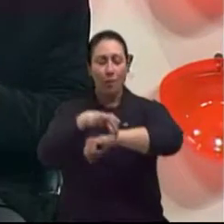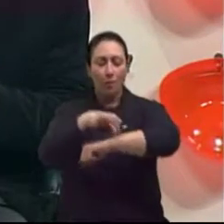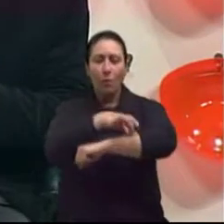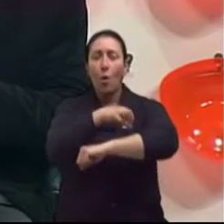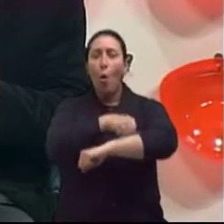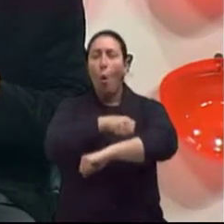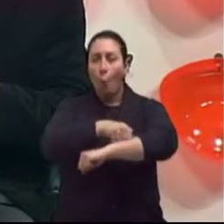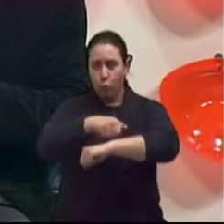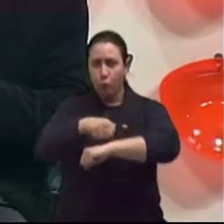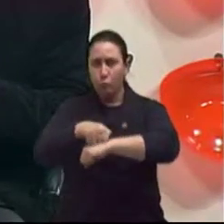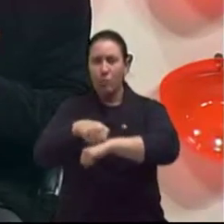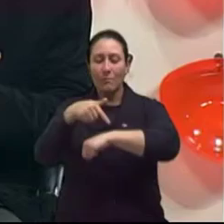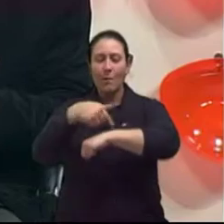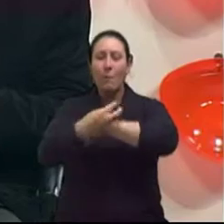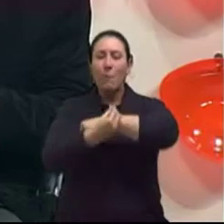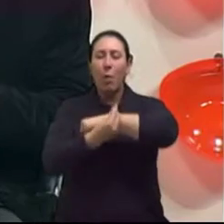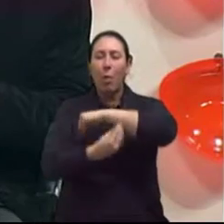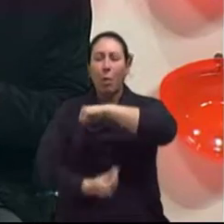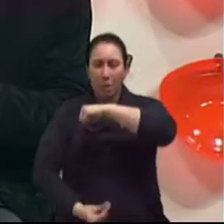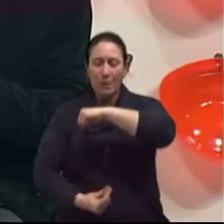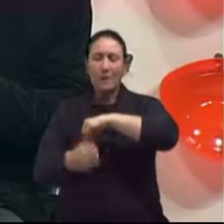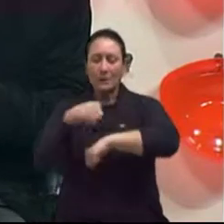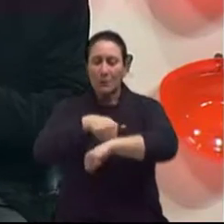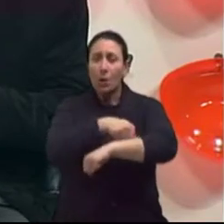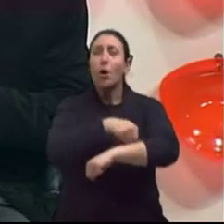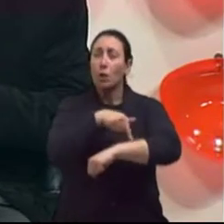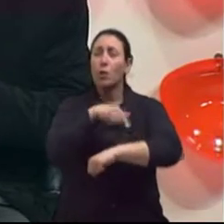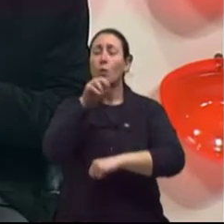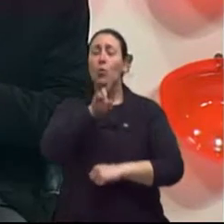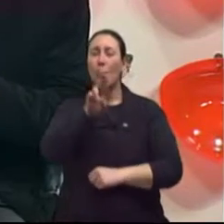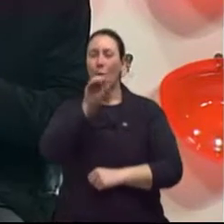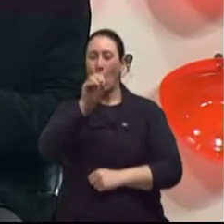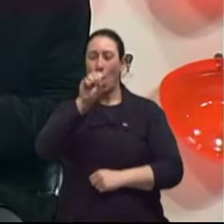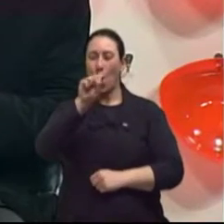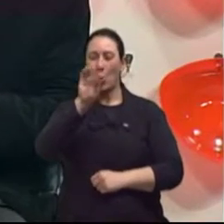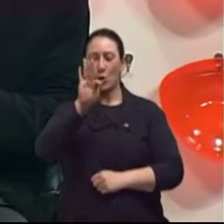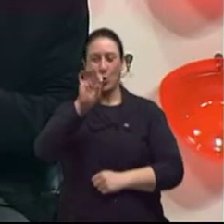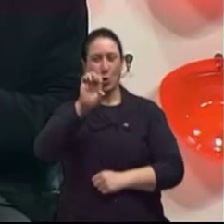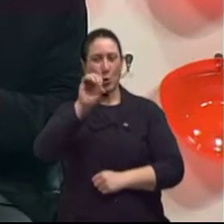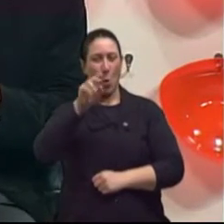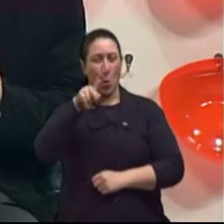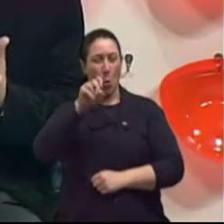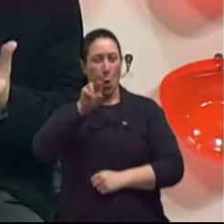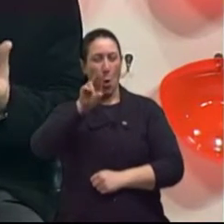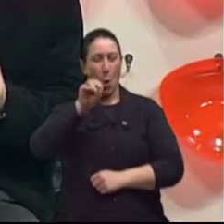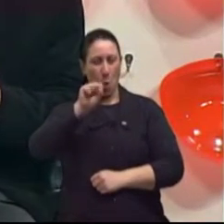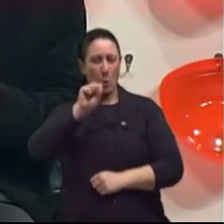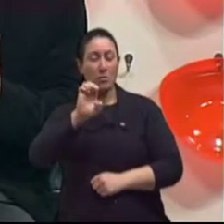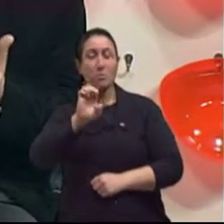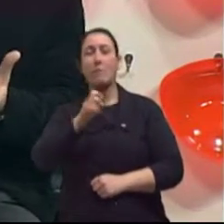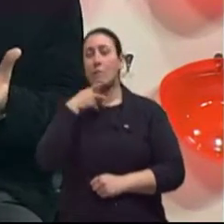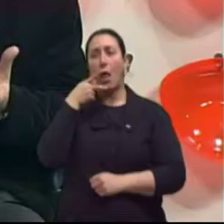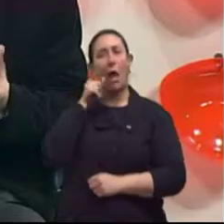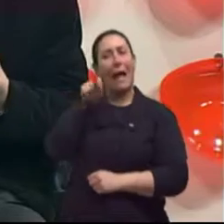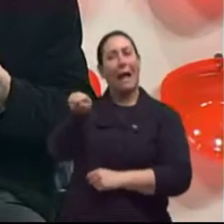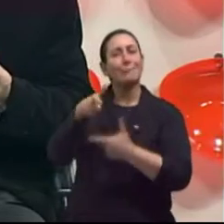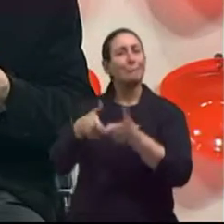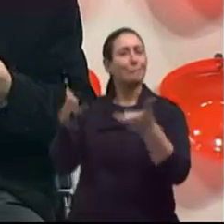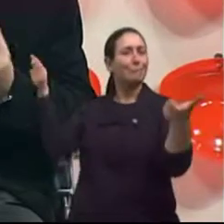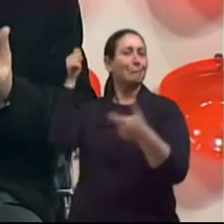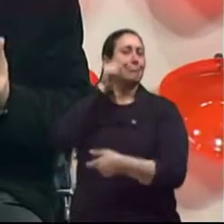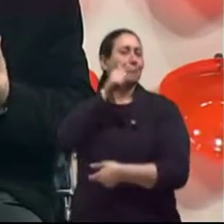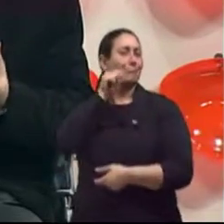é uma situação muito comum e muito associada como uma doença feminina. E hoje cada vez mais se sabe